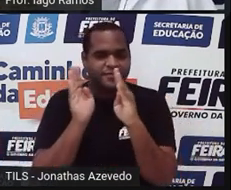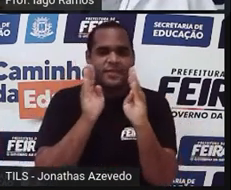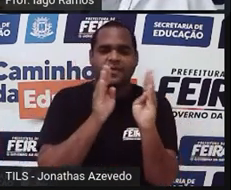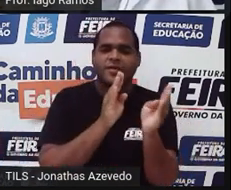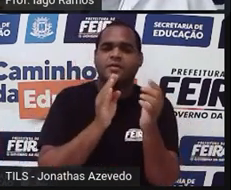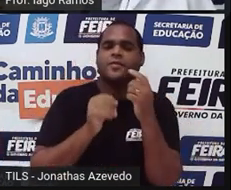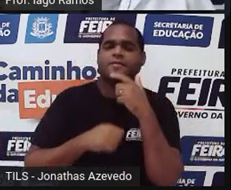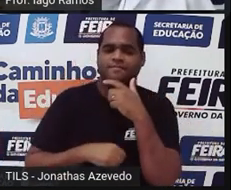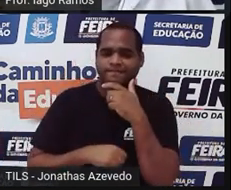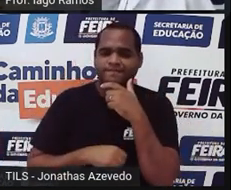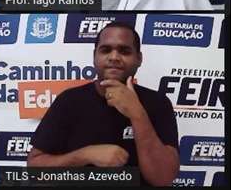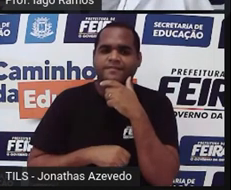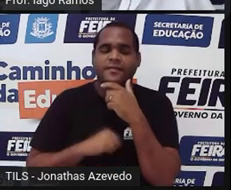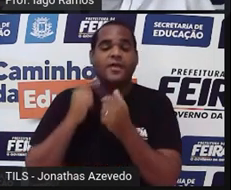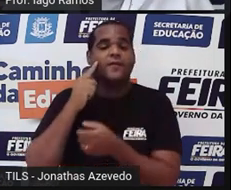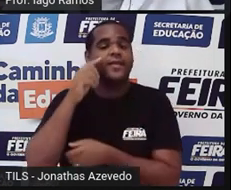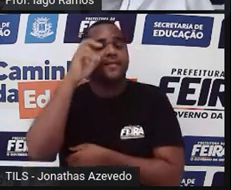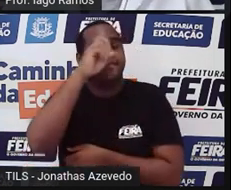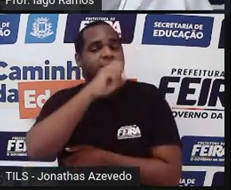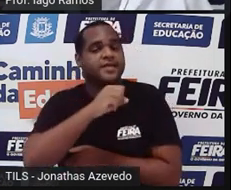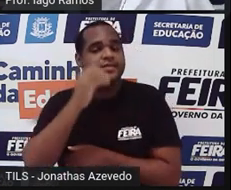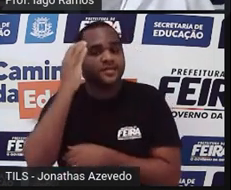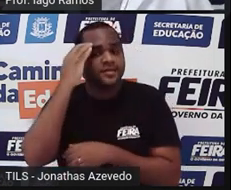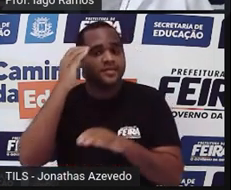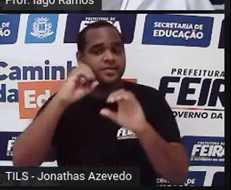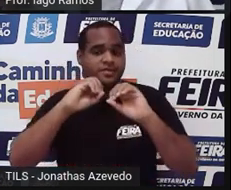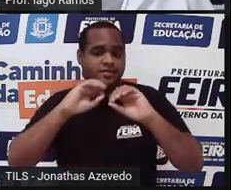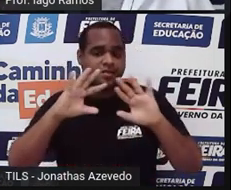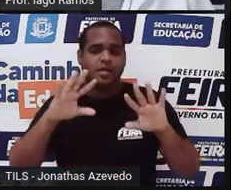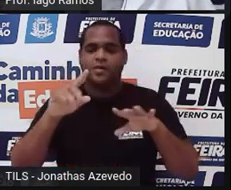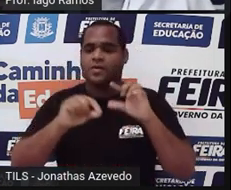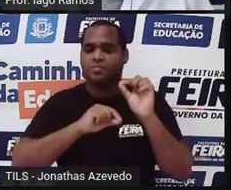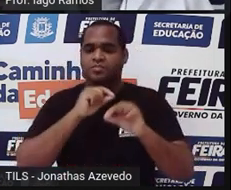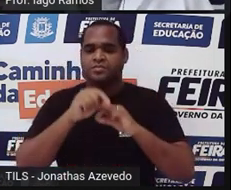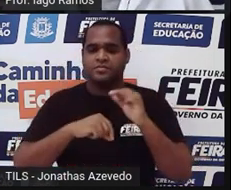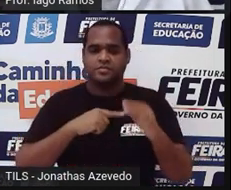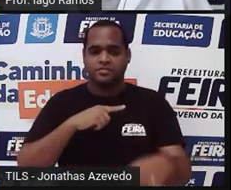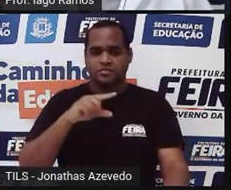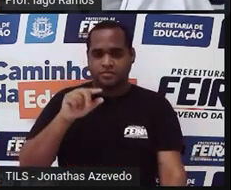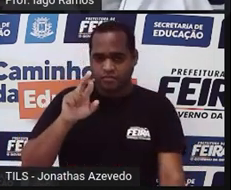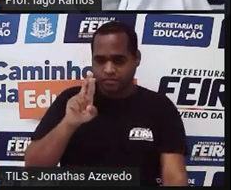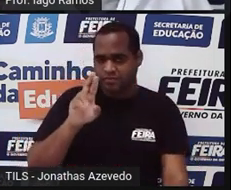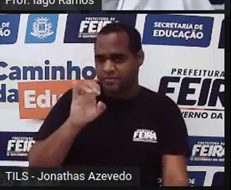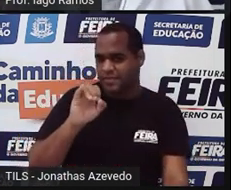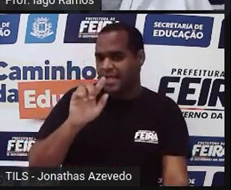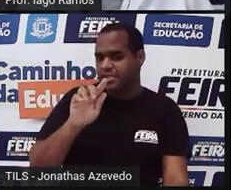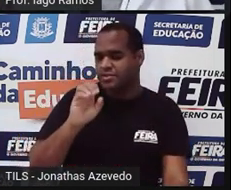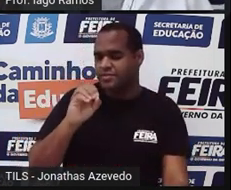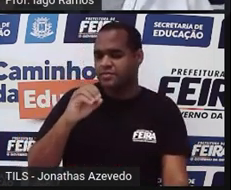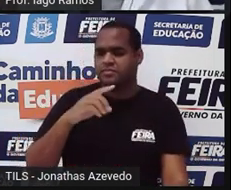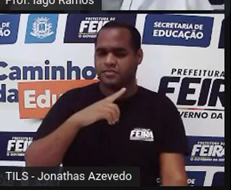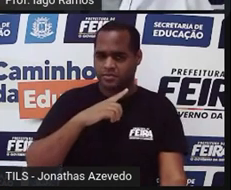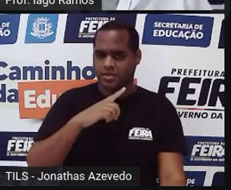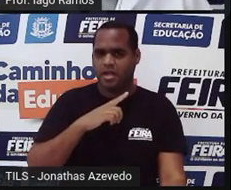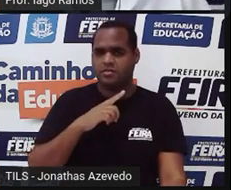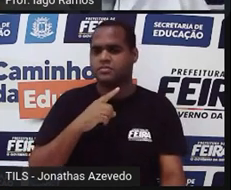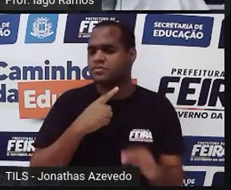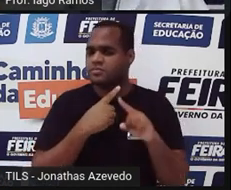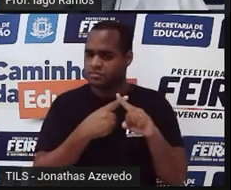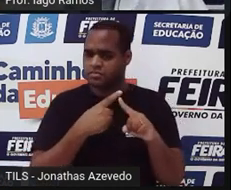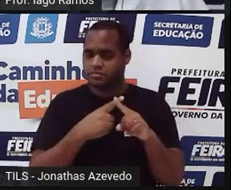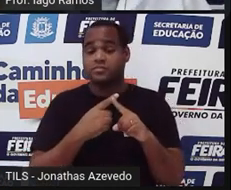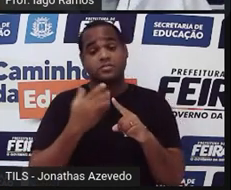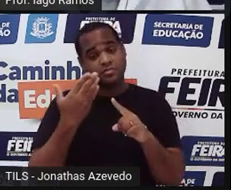E nesse vídeo você vai entender por que o triângulo é o mais rígido. E por ser o mais